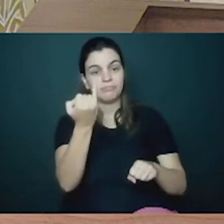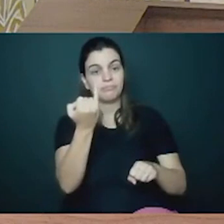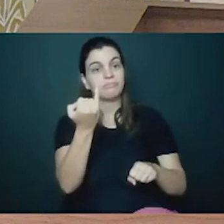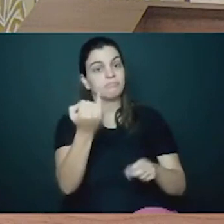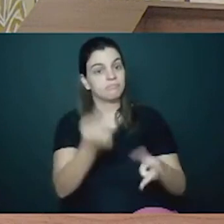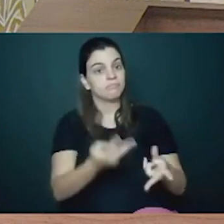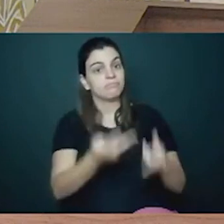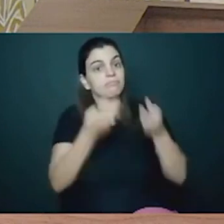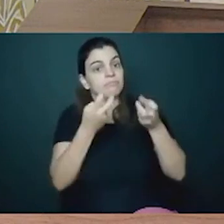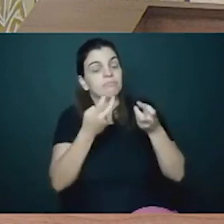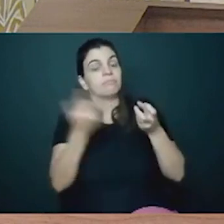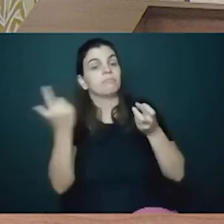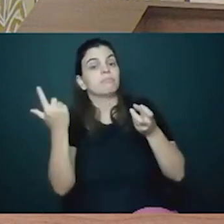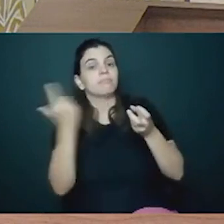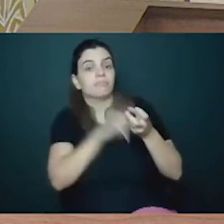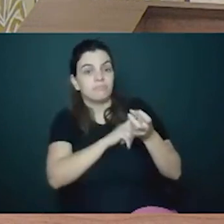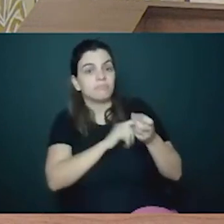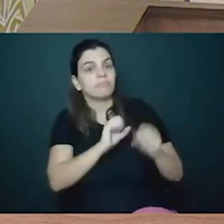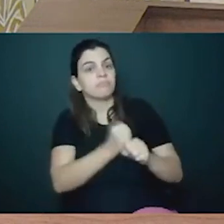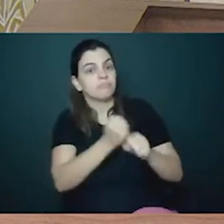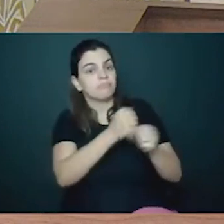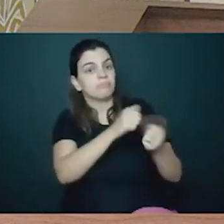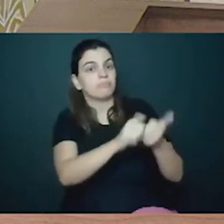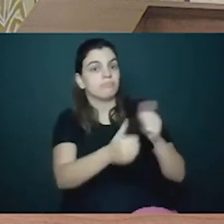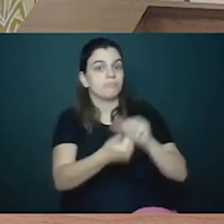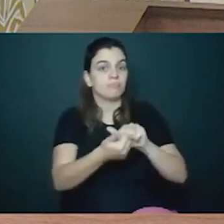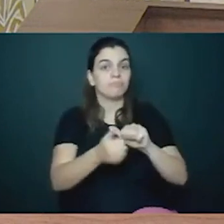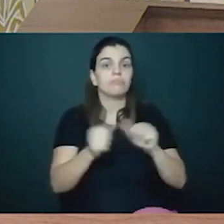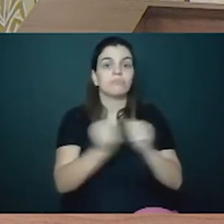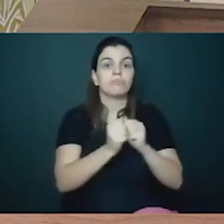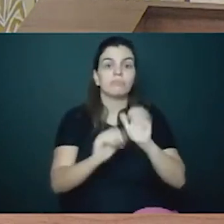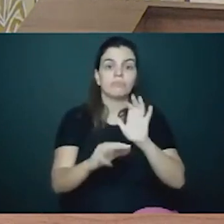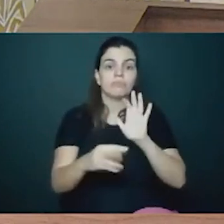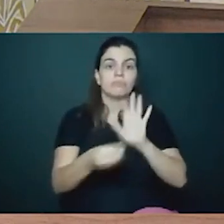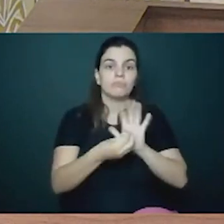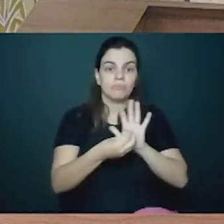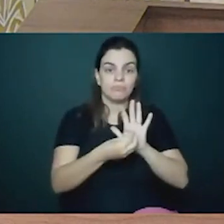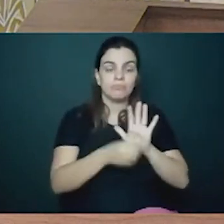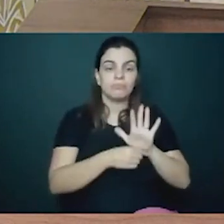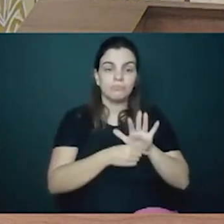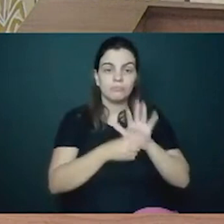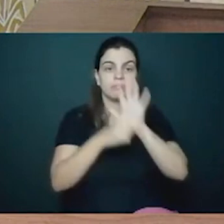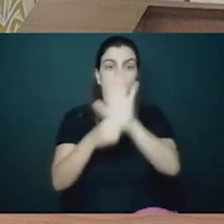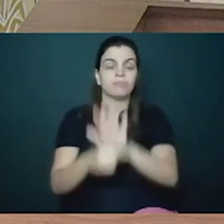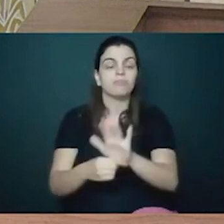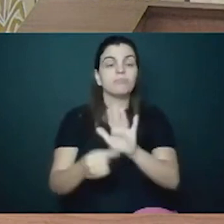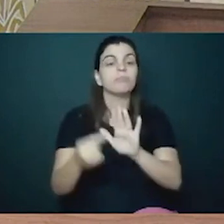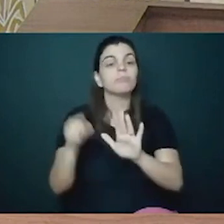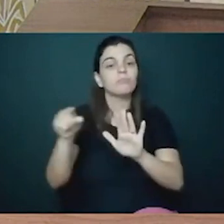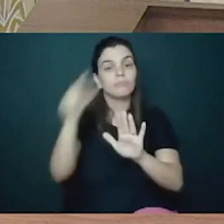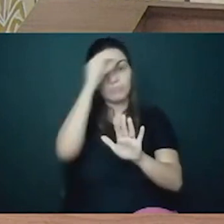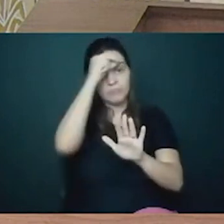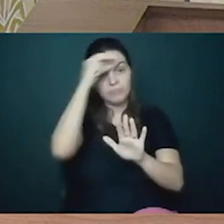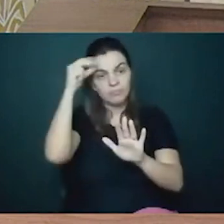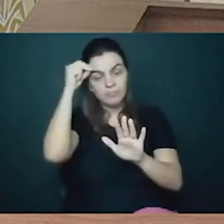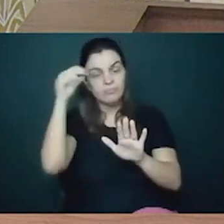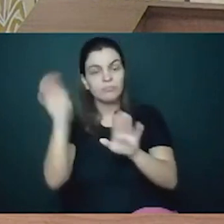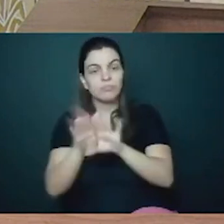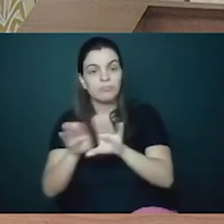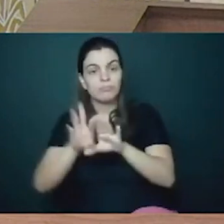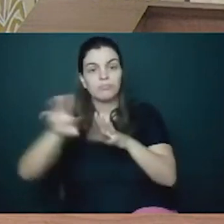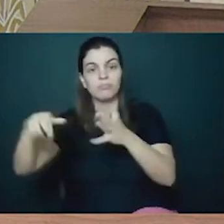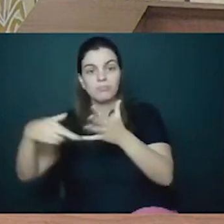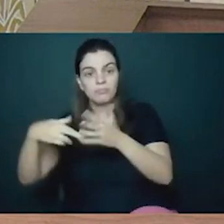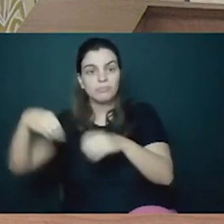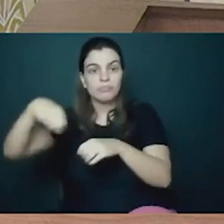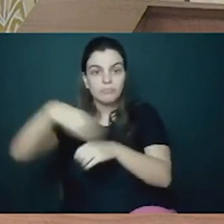emenda parlamentar de parte do nosso mandato e, obviamente, outros recursos aplicados através da Prefeitura Municipal de Curitiba.